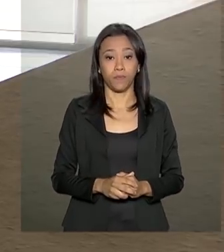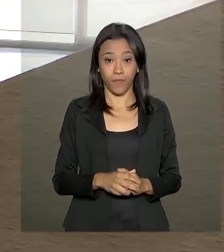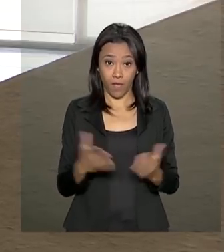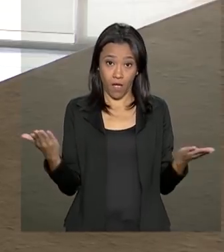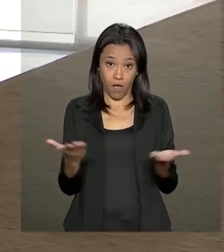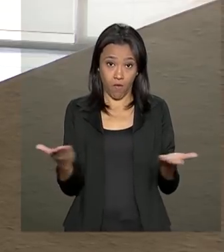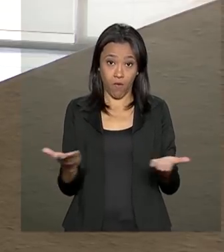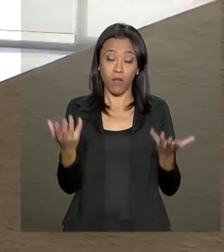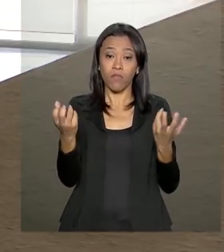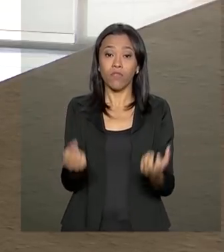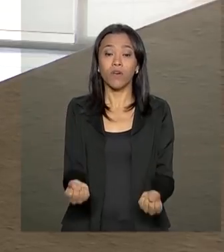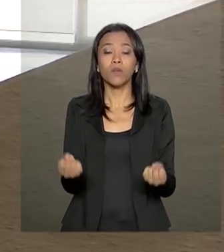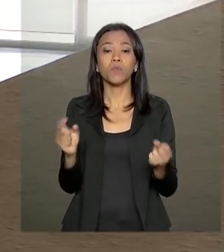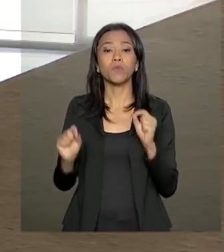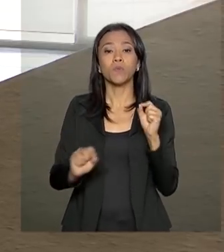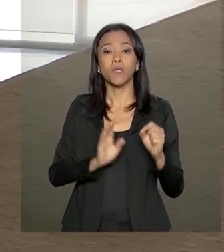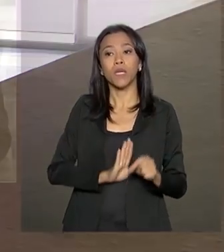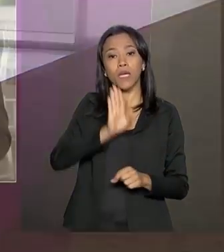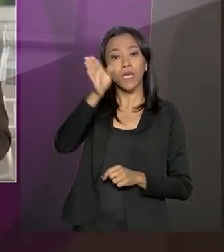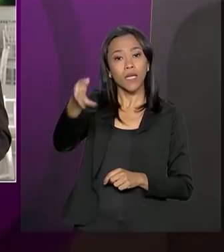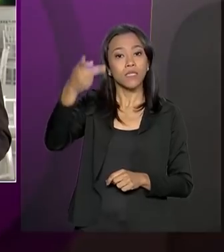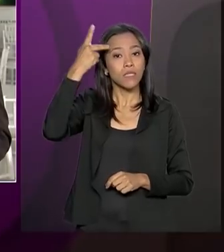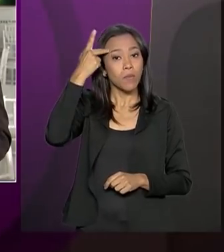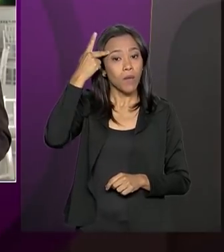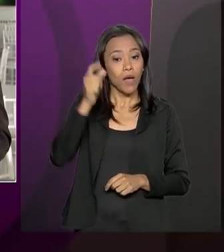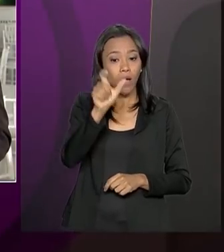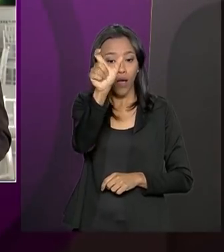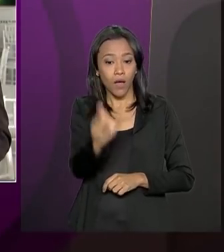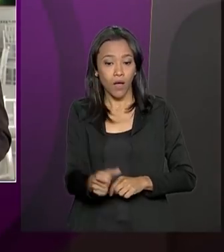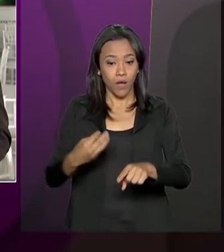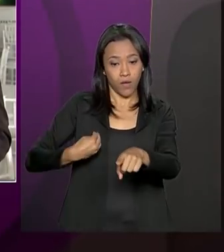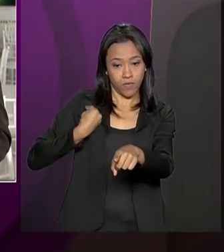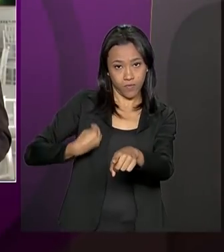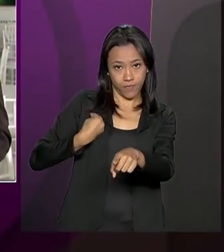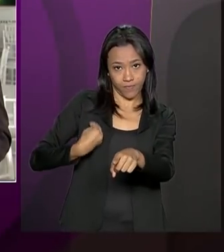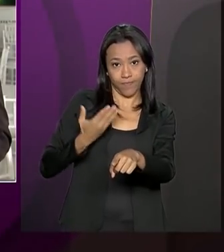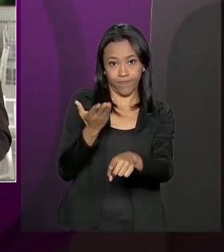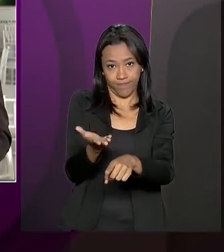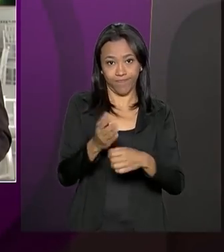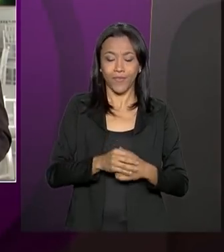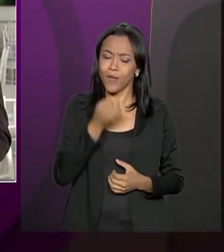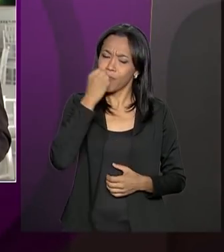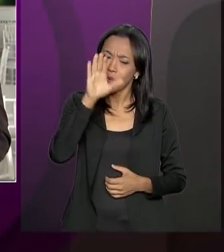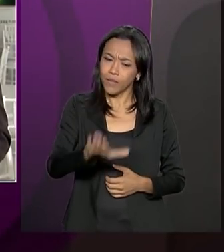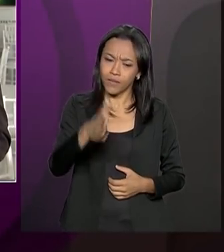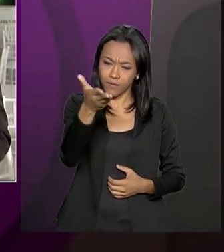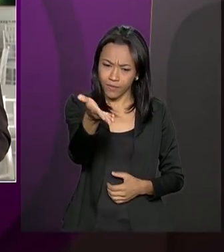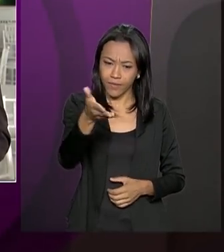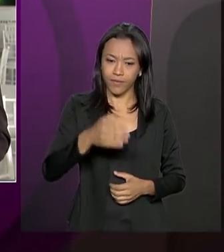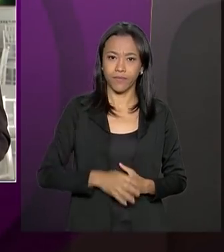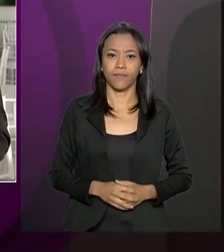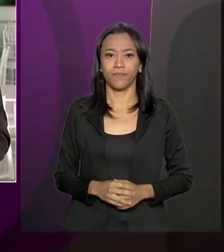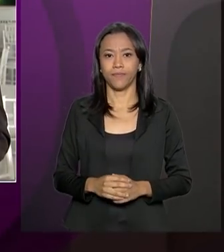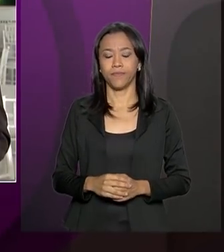Agora, nós vamos direto a São Paulo, onde está o repórter Ricardo Ferraz. Ricardo, boa tarde para você.